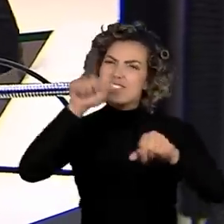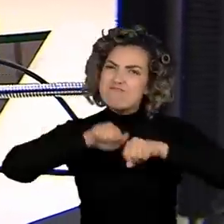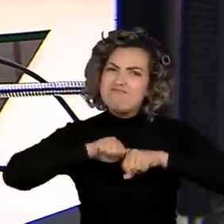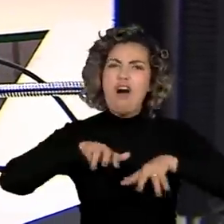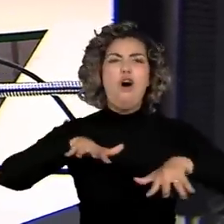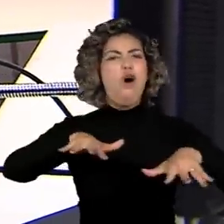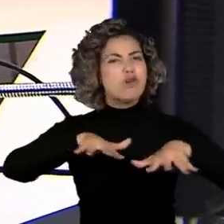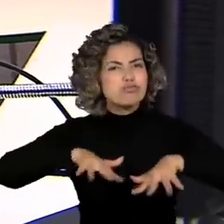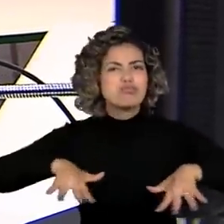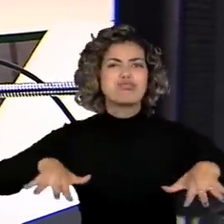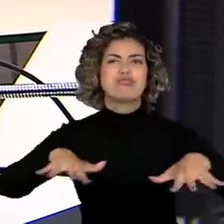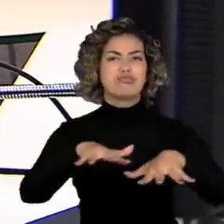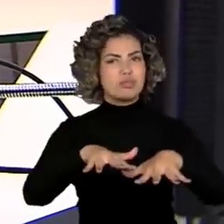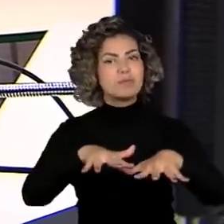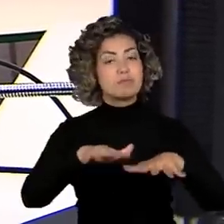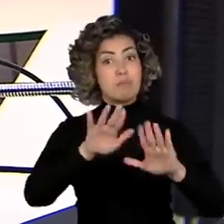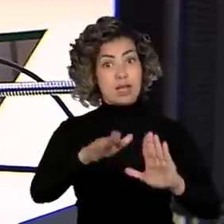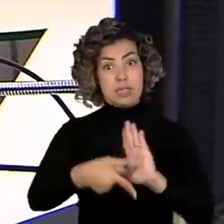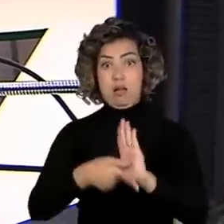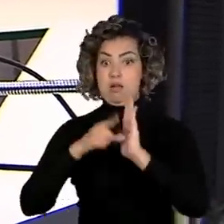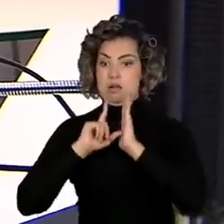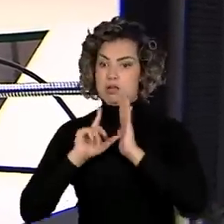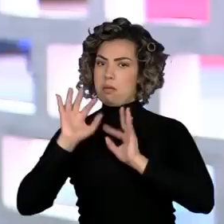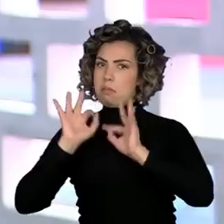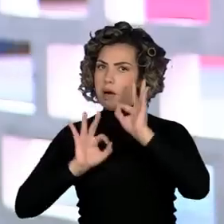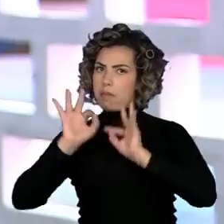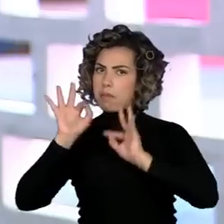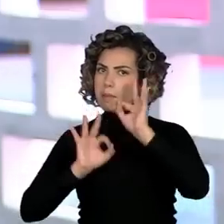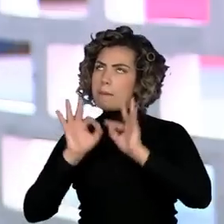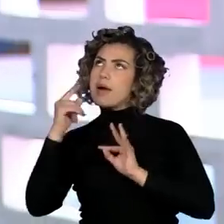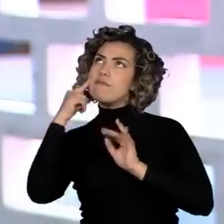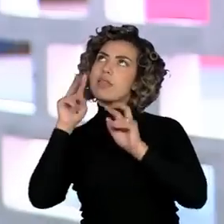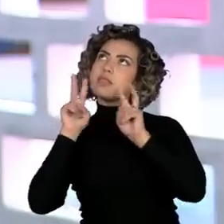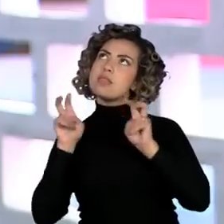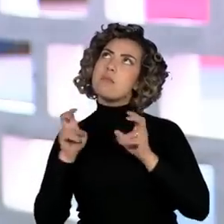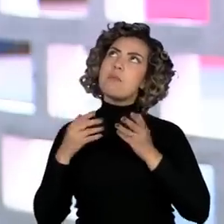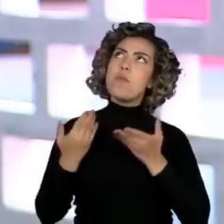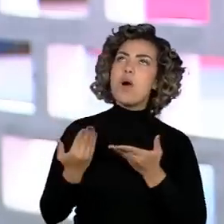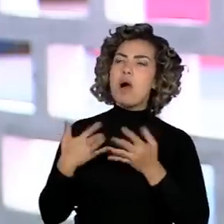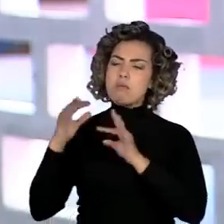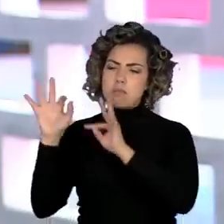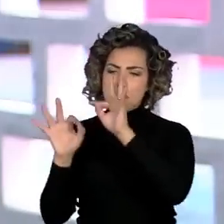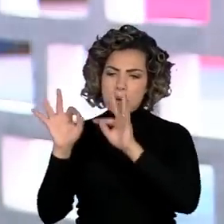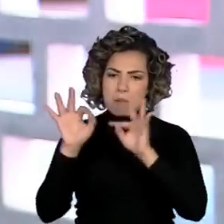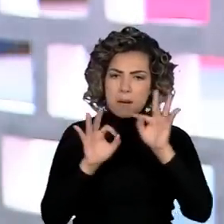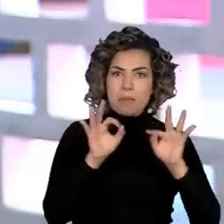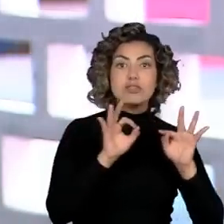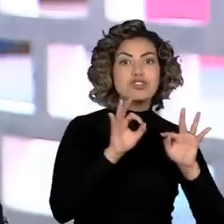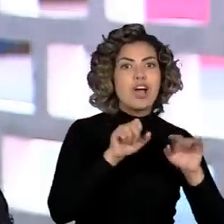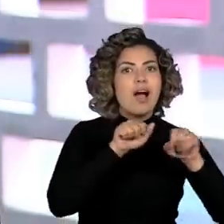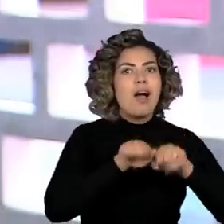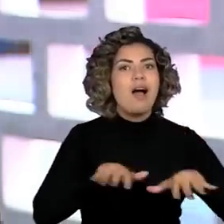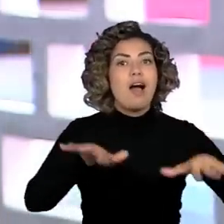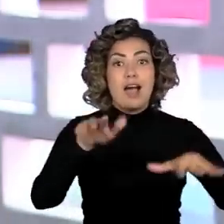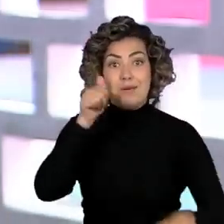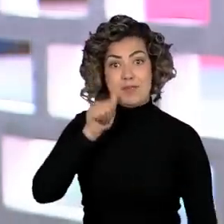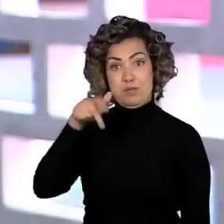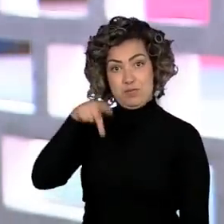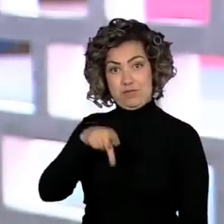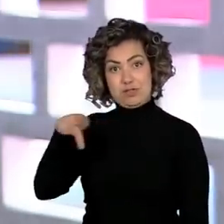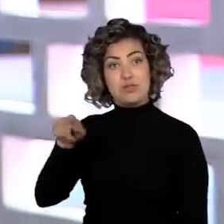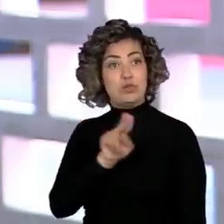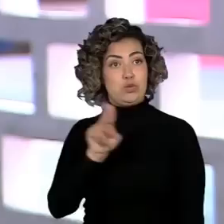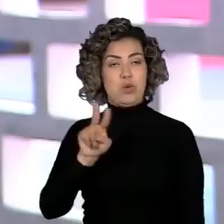atividades da rádio, da preparação até a definição do conteúdo, é feito pela professora Vânia. É um projeto que dá